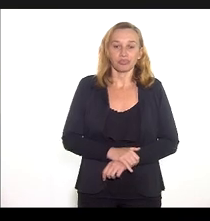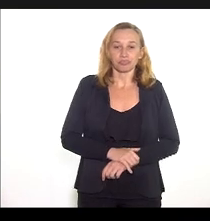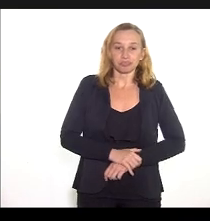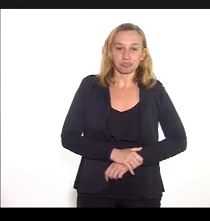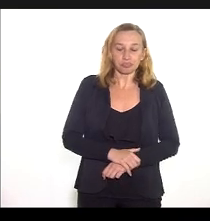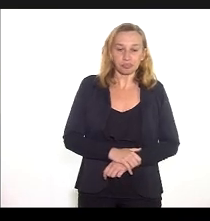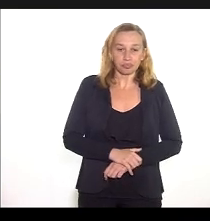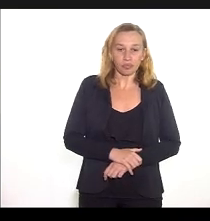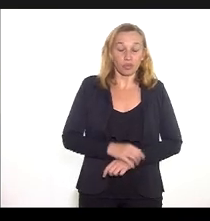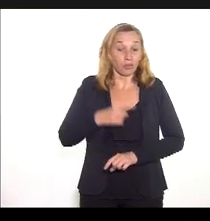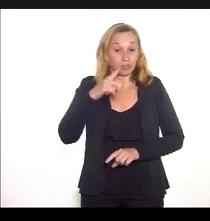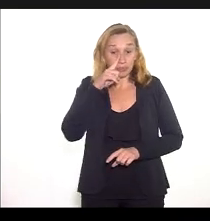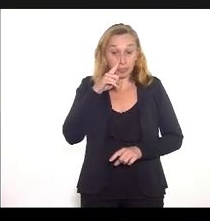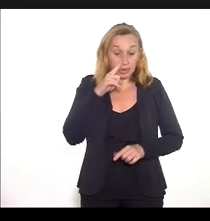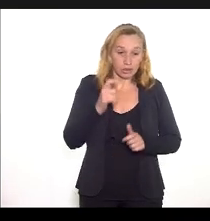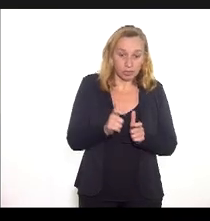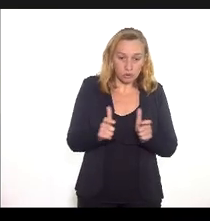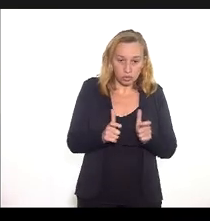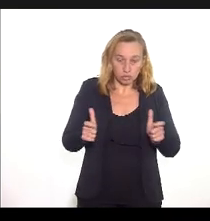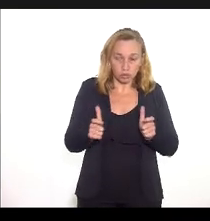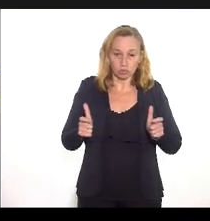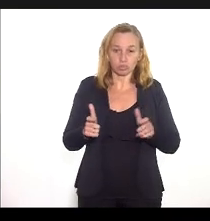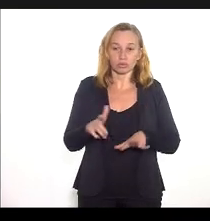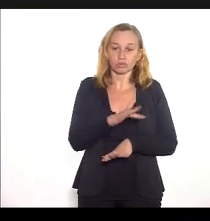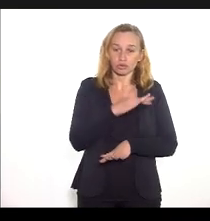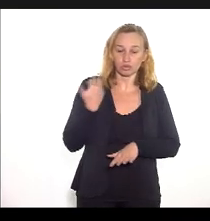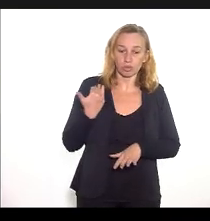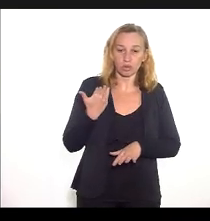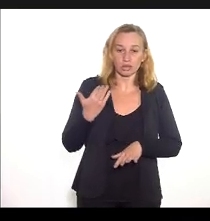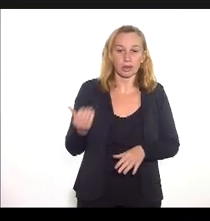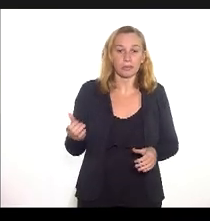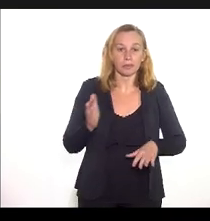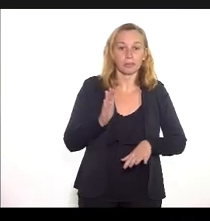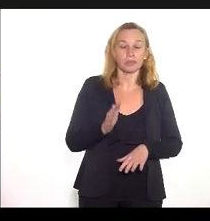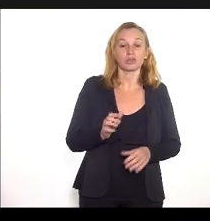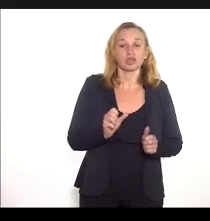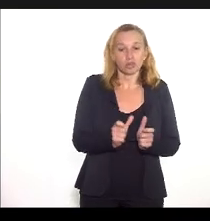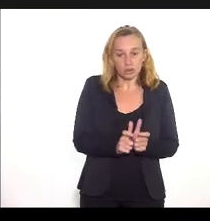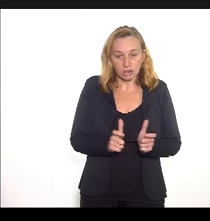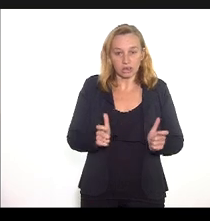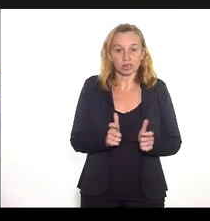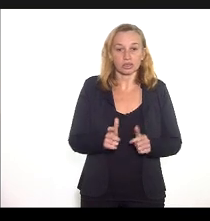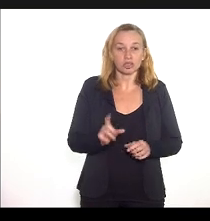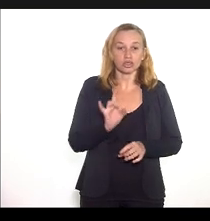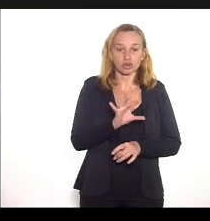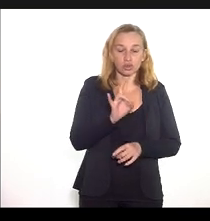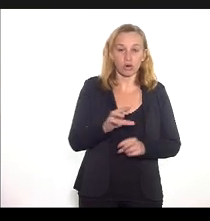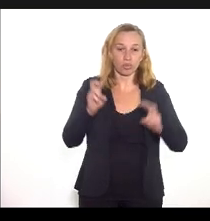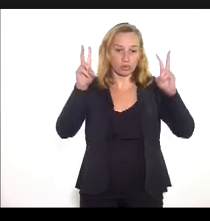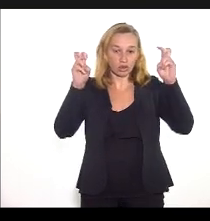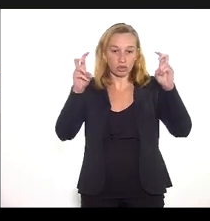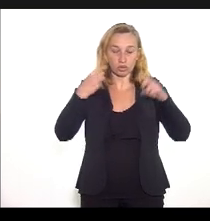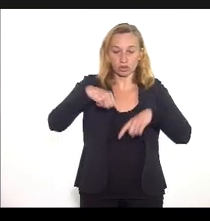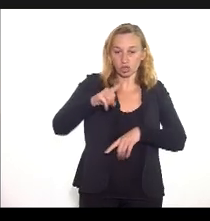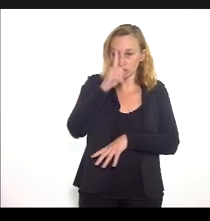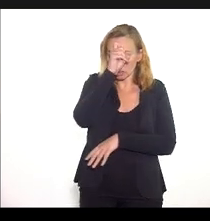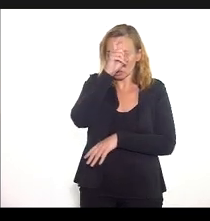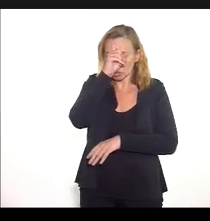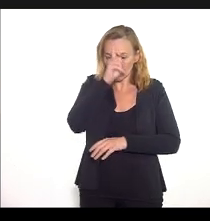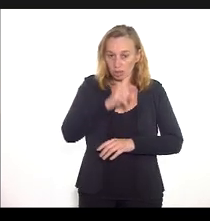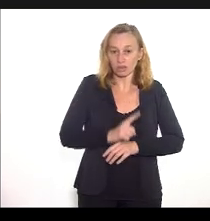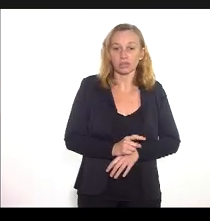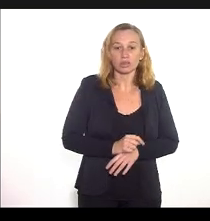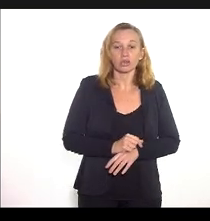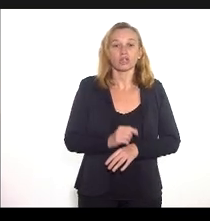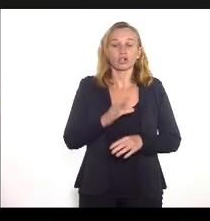O risco de evolução para óbito mostra-se maior ao considerarmos somente os casos de internação SRAG